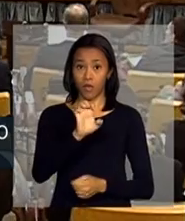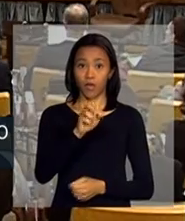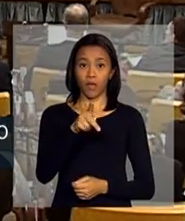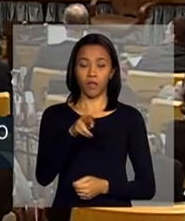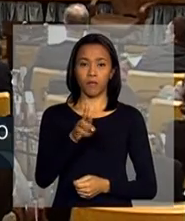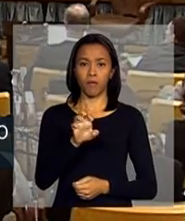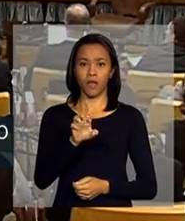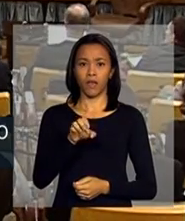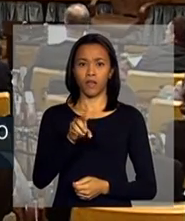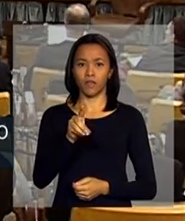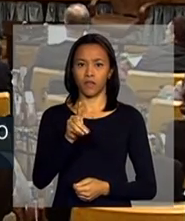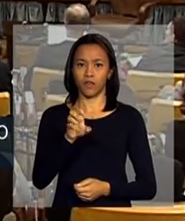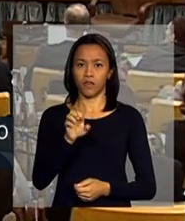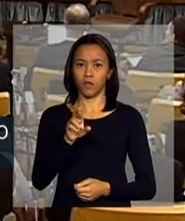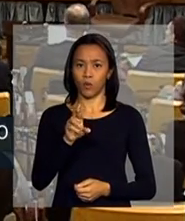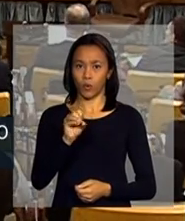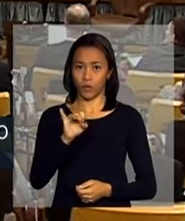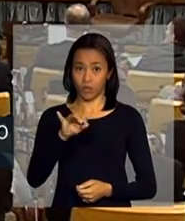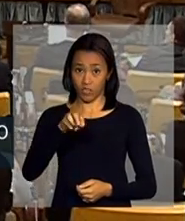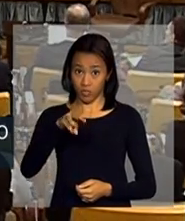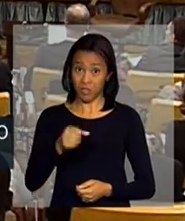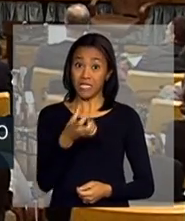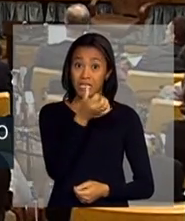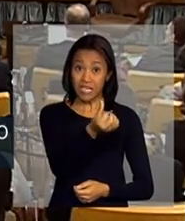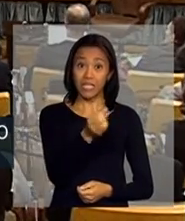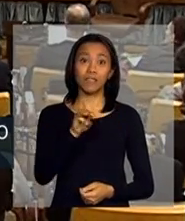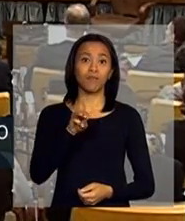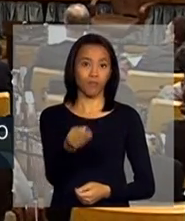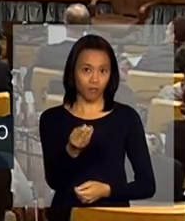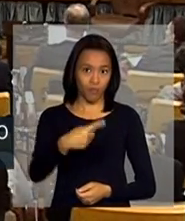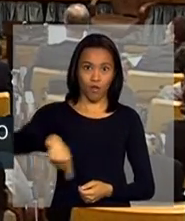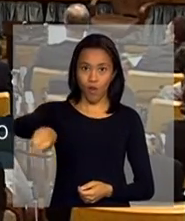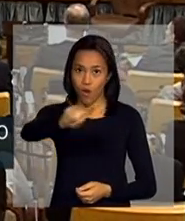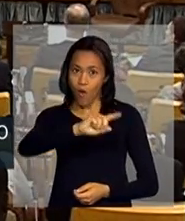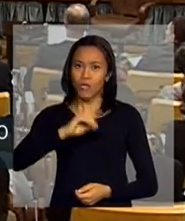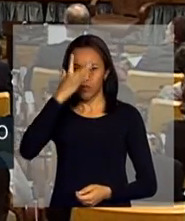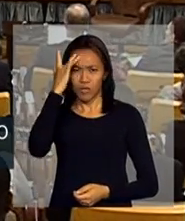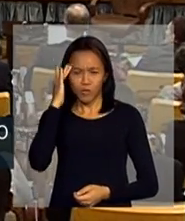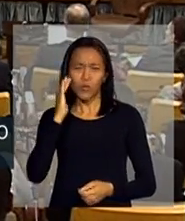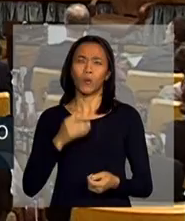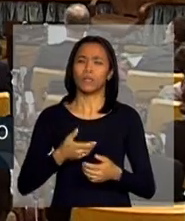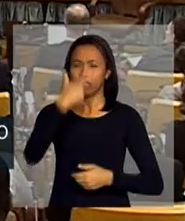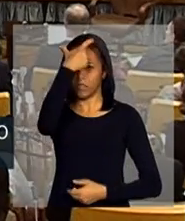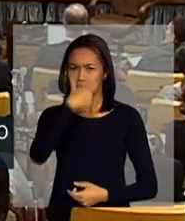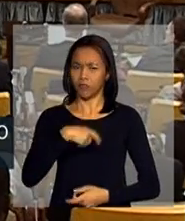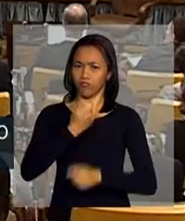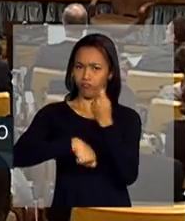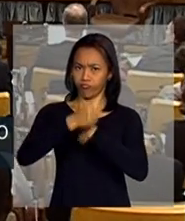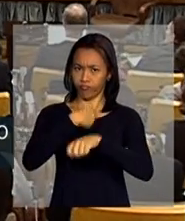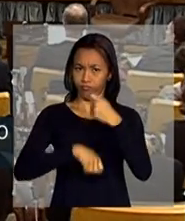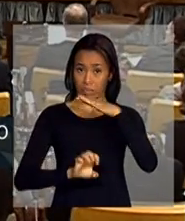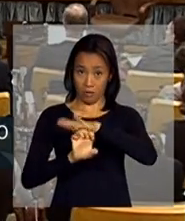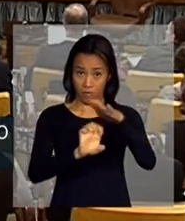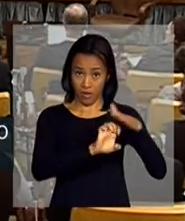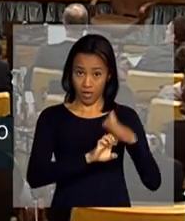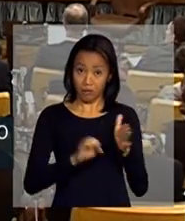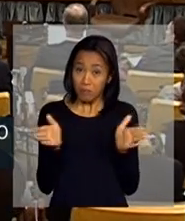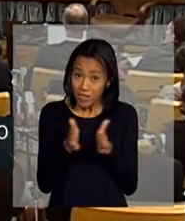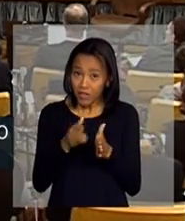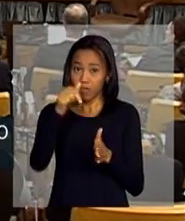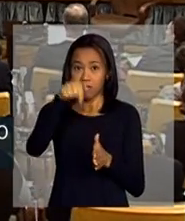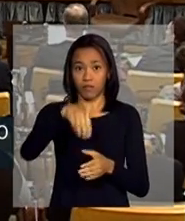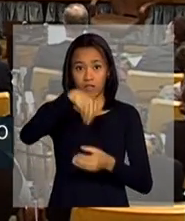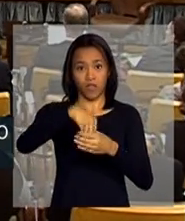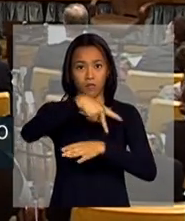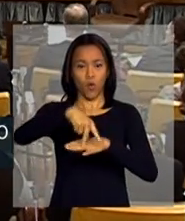pelos estudos até do próprio SEBRAE, temos 6,3 milhões de micro pequenos empresários nesse país, dos quais